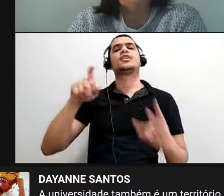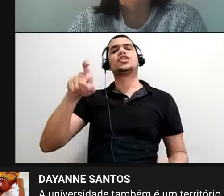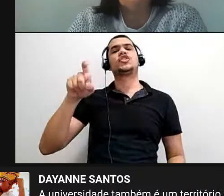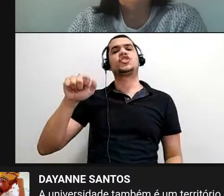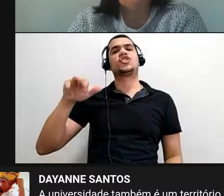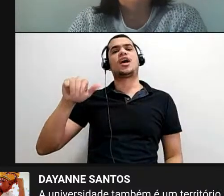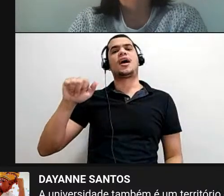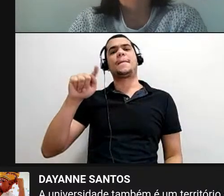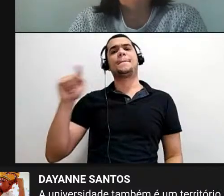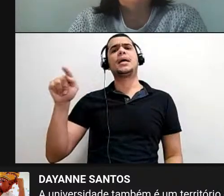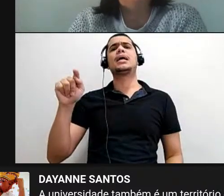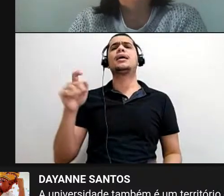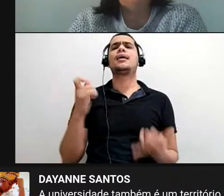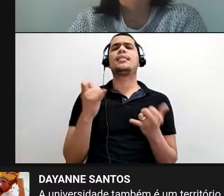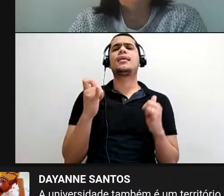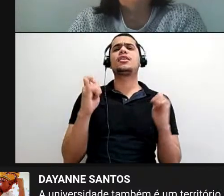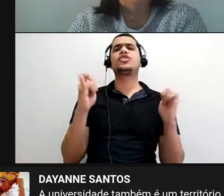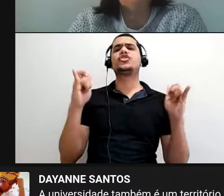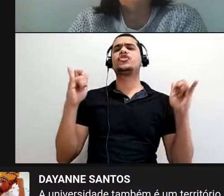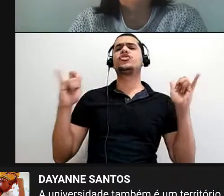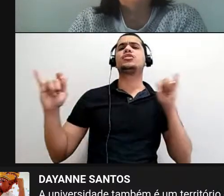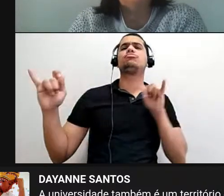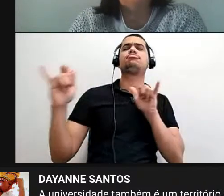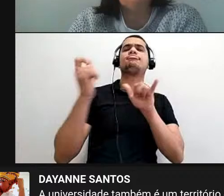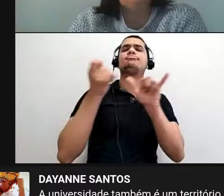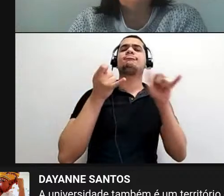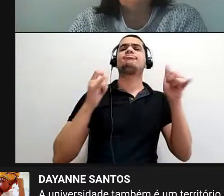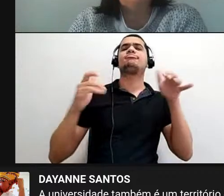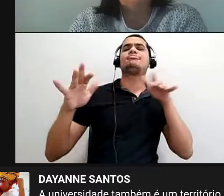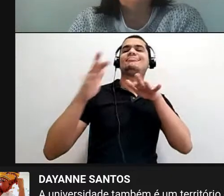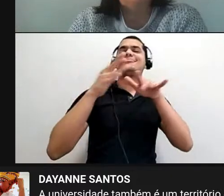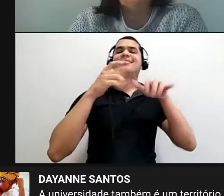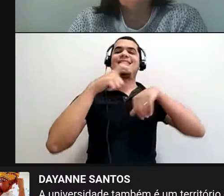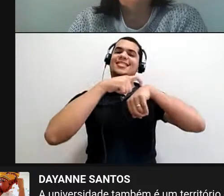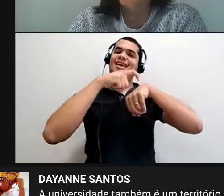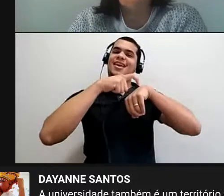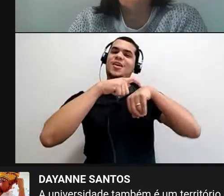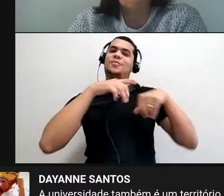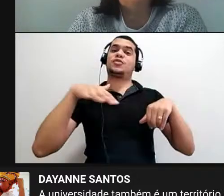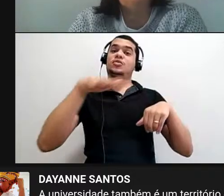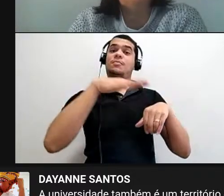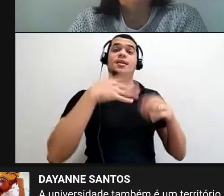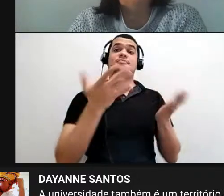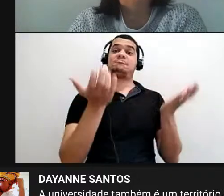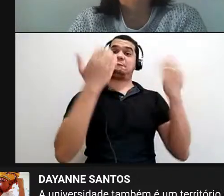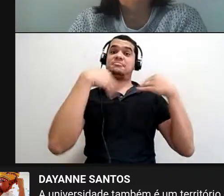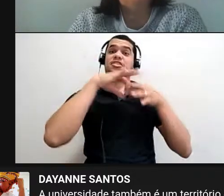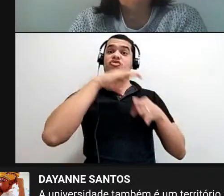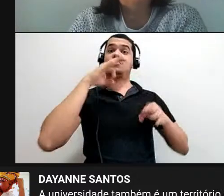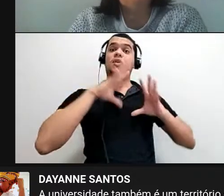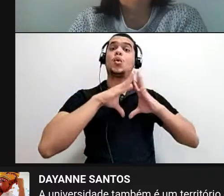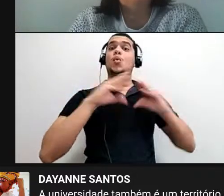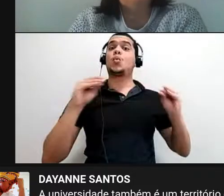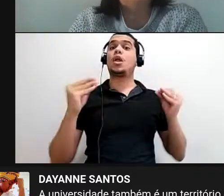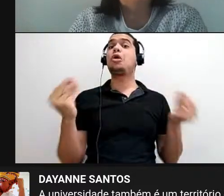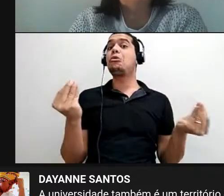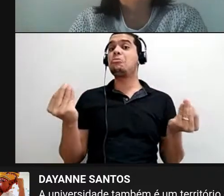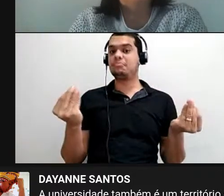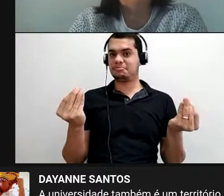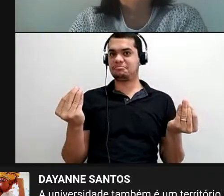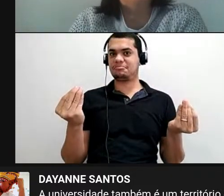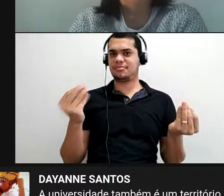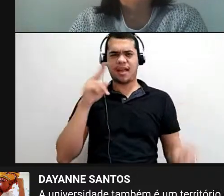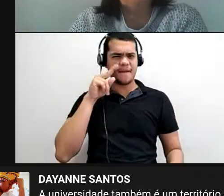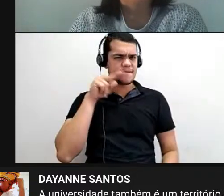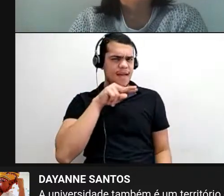energia, de tempo, de espaço que a rezadeira usa para curar o teu espírito? Será que ela está vendo ali